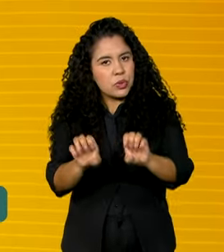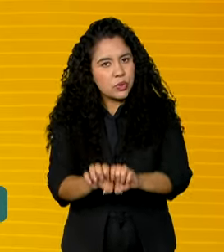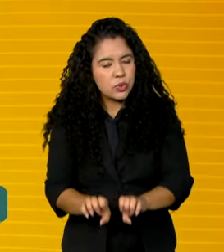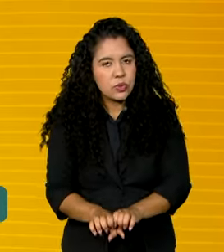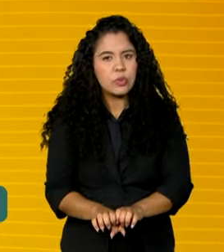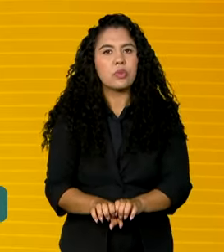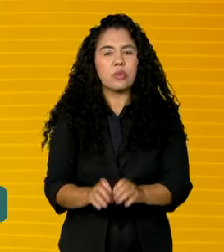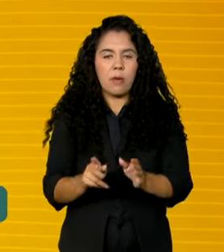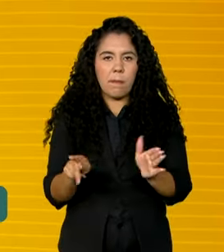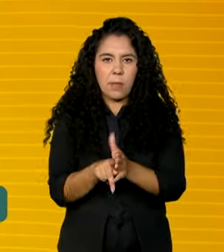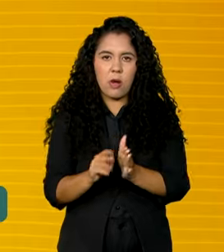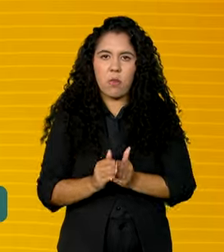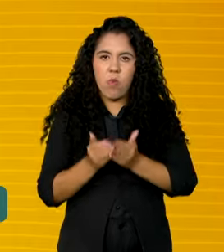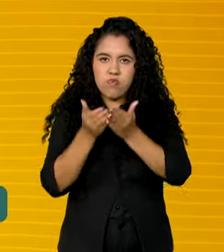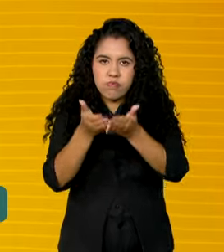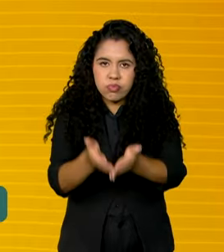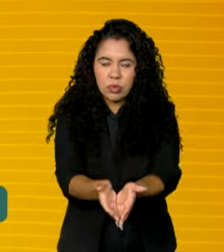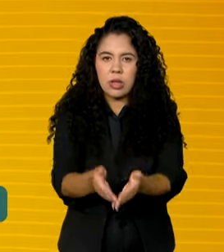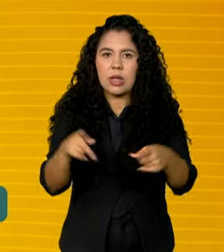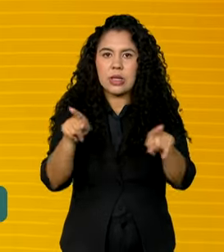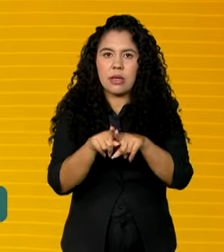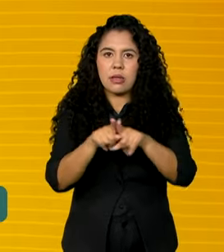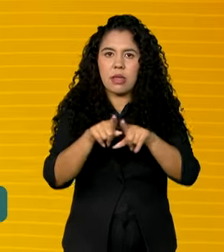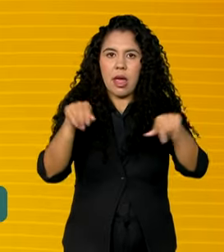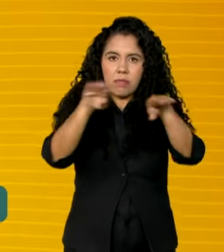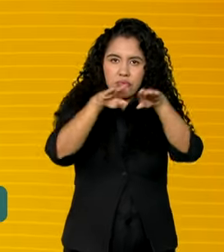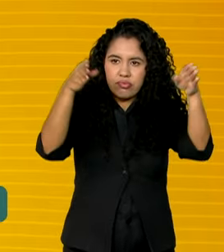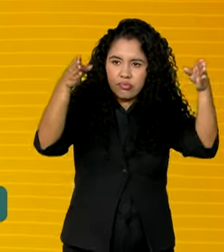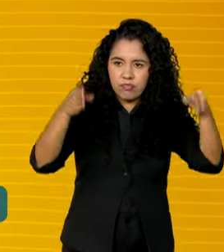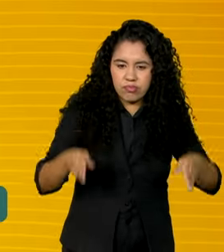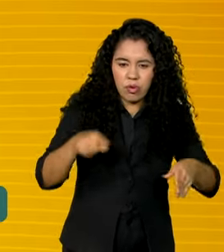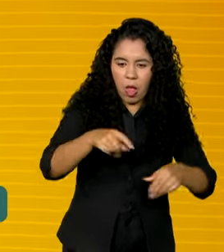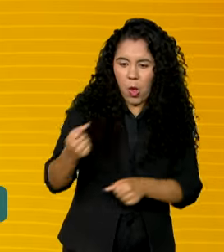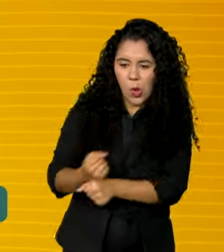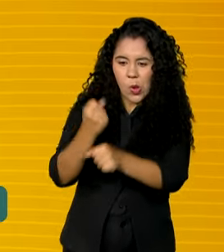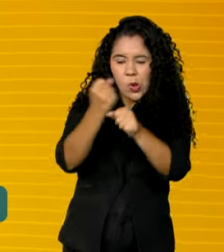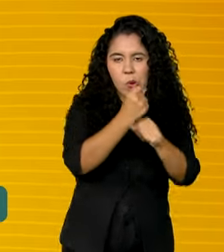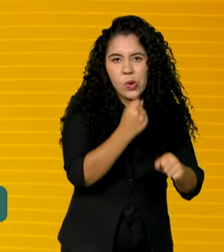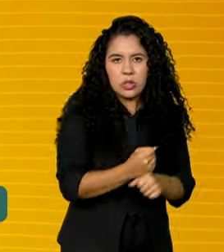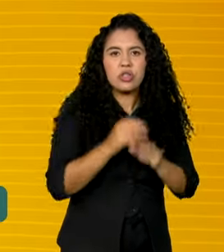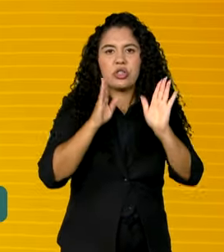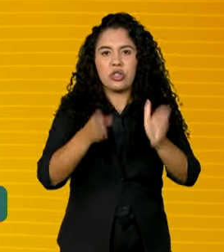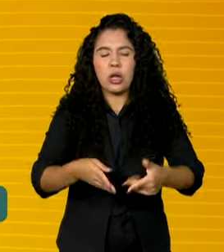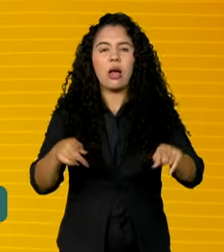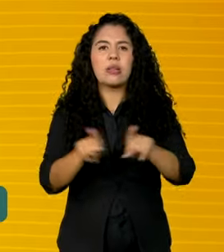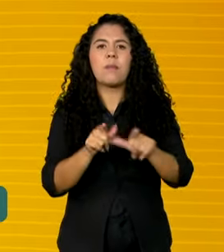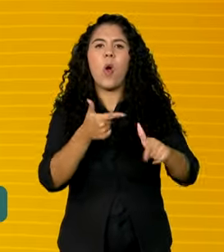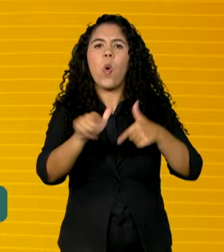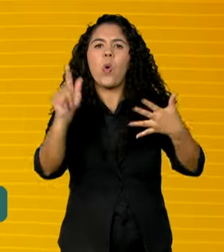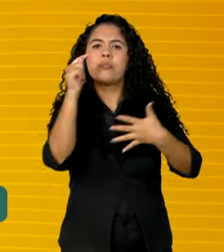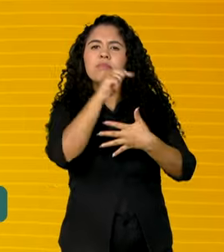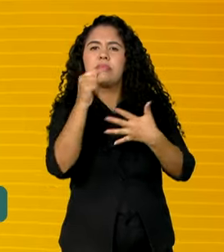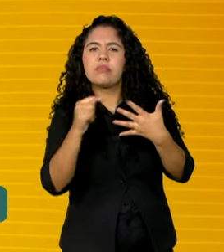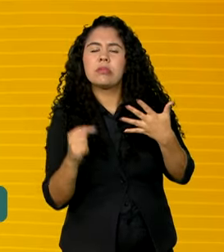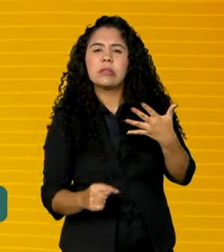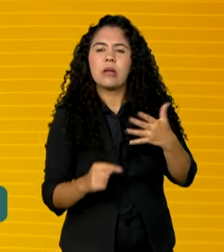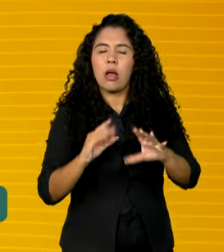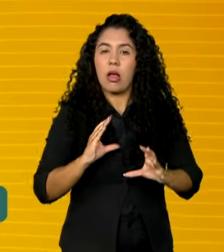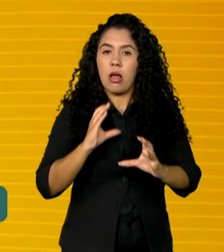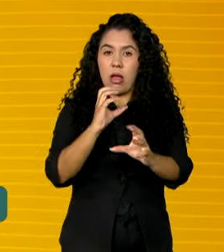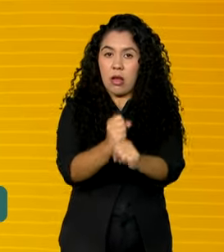portuária, como os galpões que foram construídos, entre outros investimentos, na ordem de quase